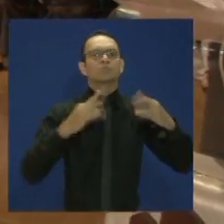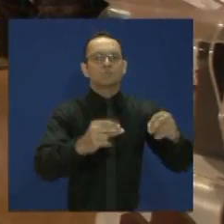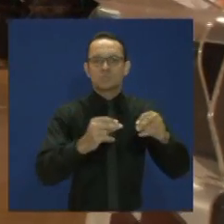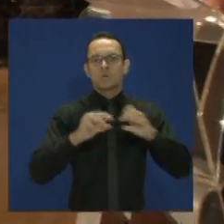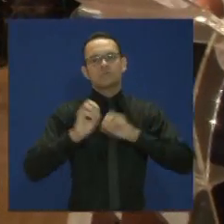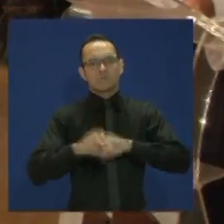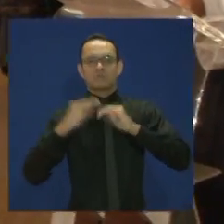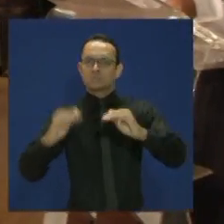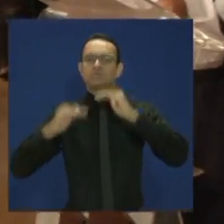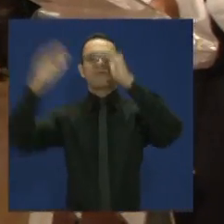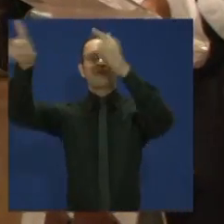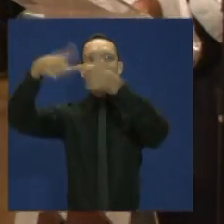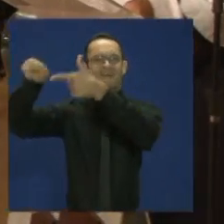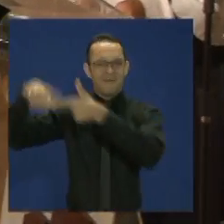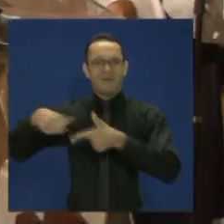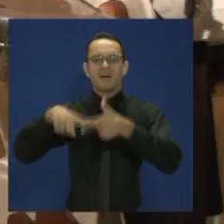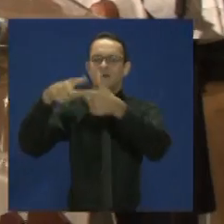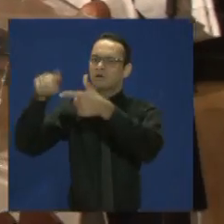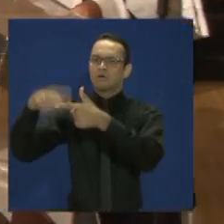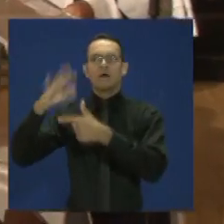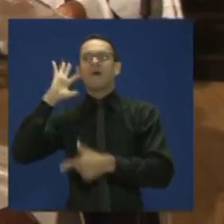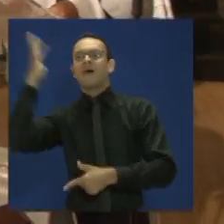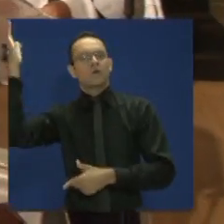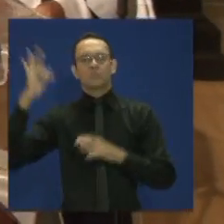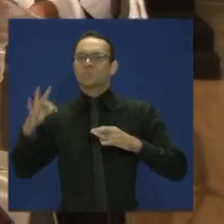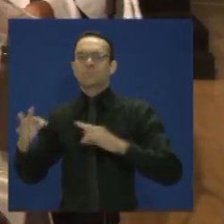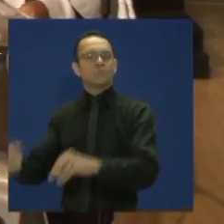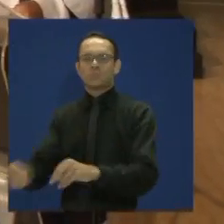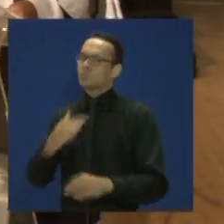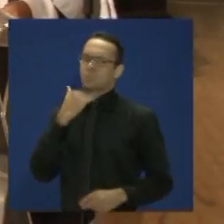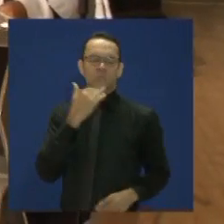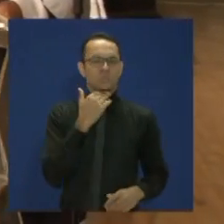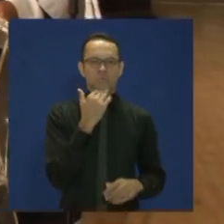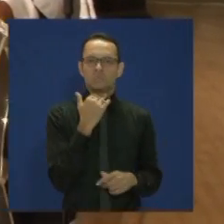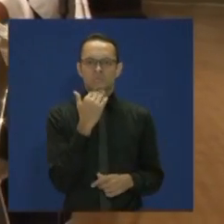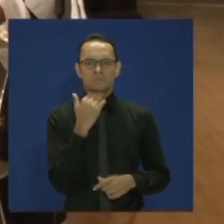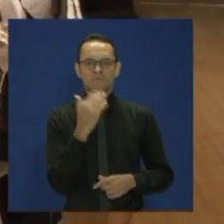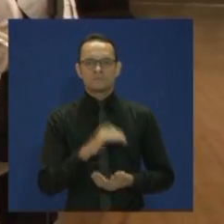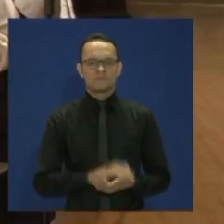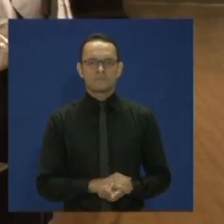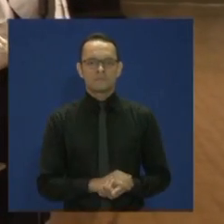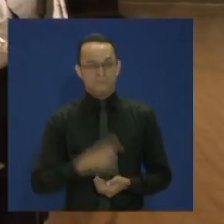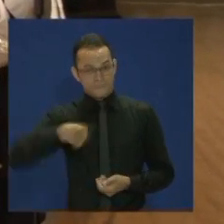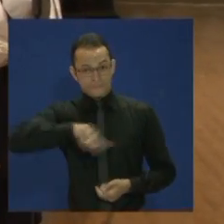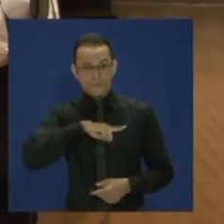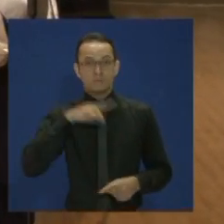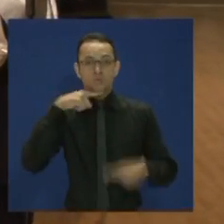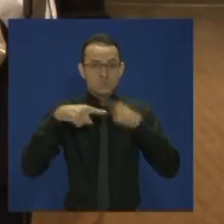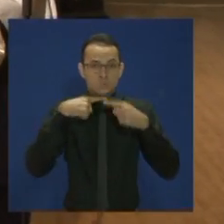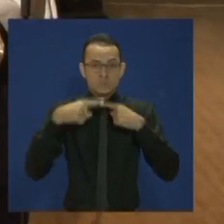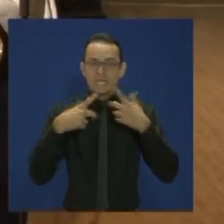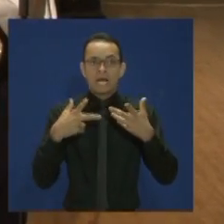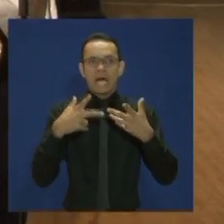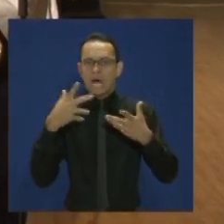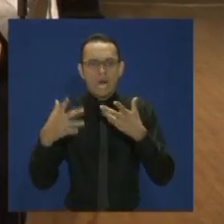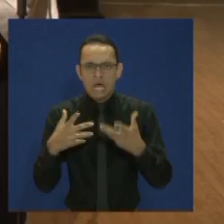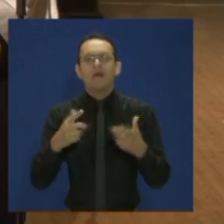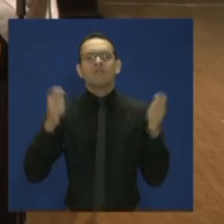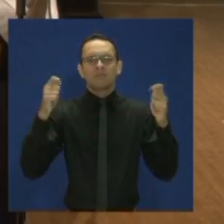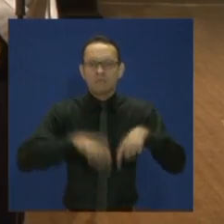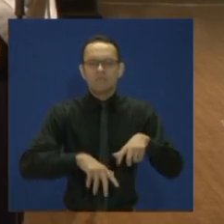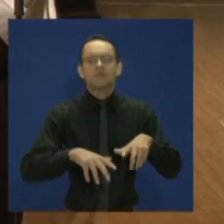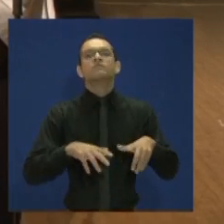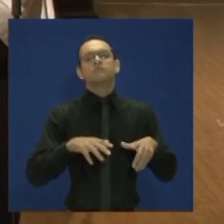superior brasileira. E não há, não tenhamos dúvida disso, nenhum projeto de nação que se